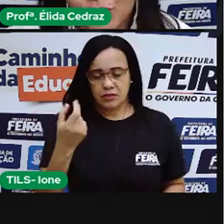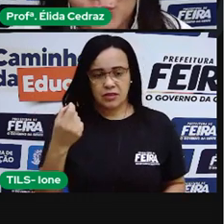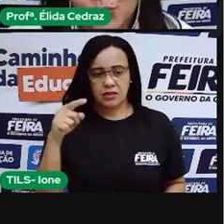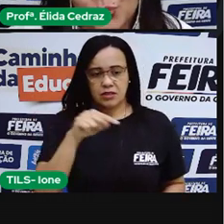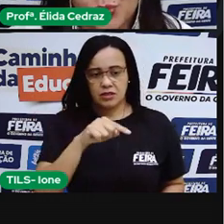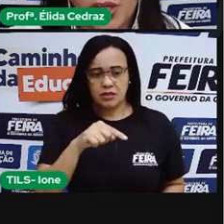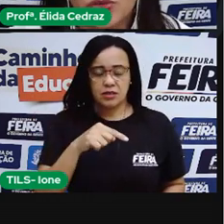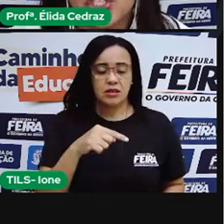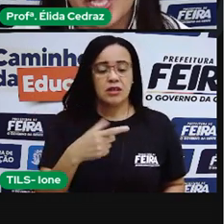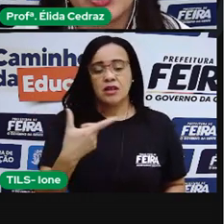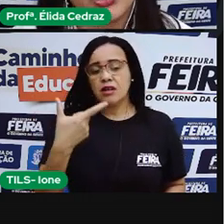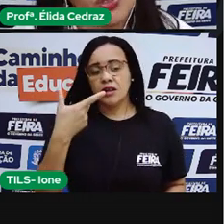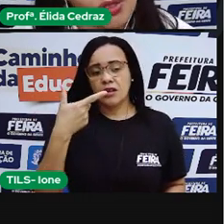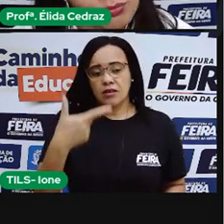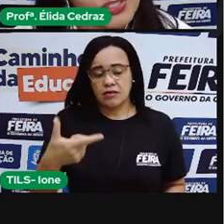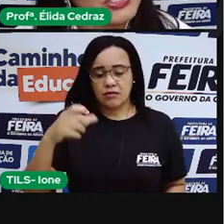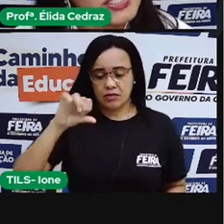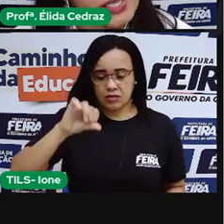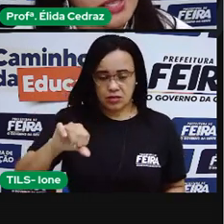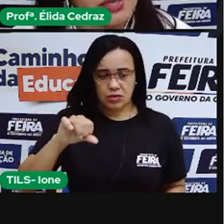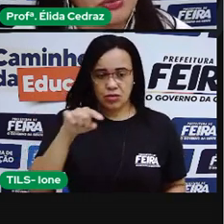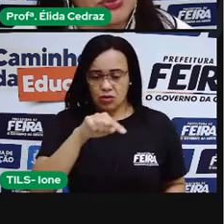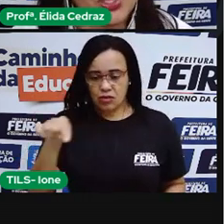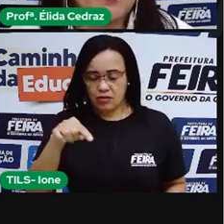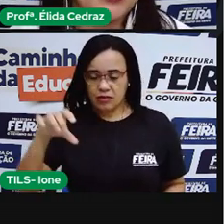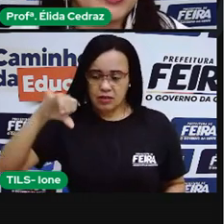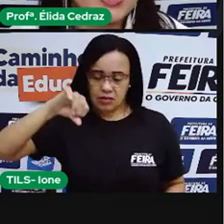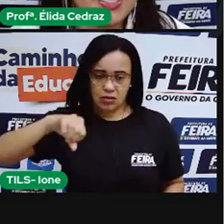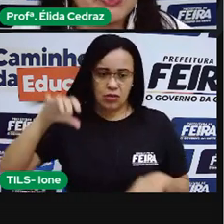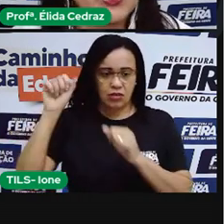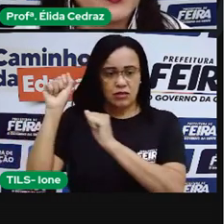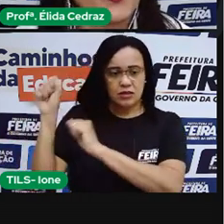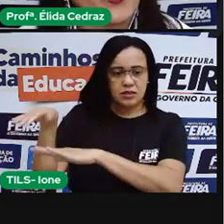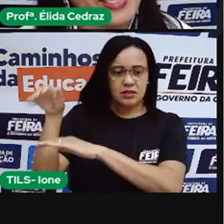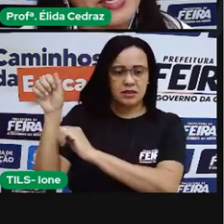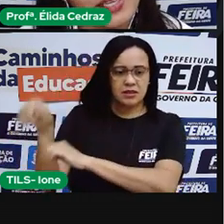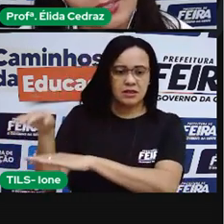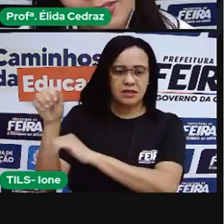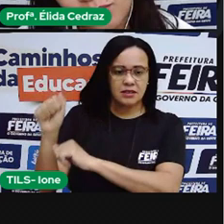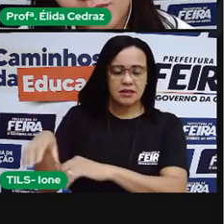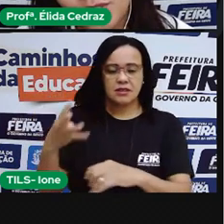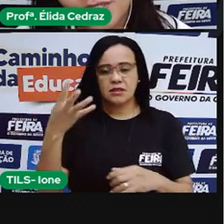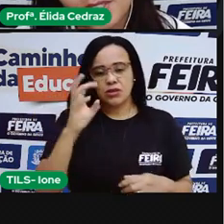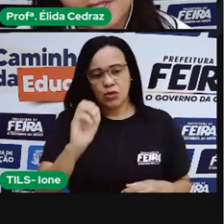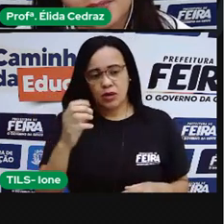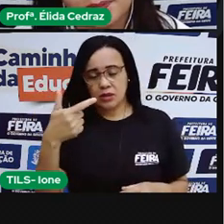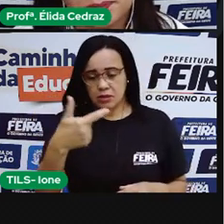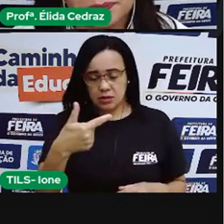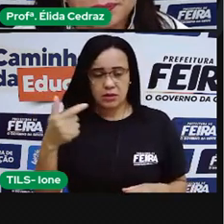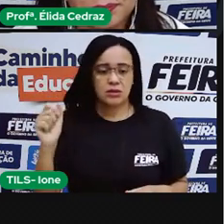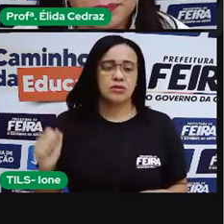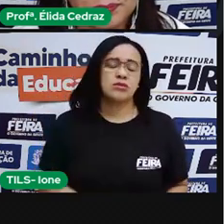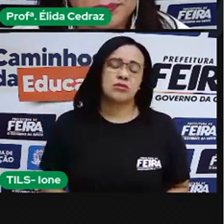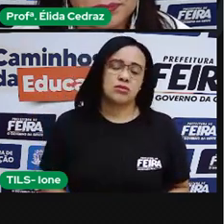de julho ao dia 9 de setembro, nós temos 42 dias.